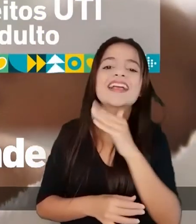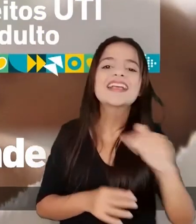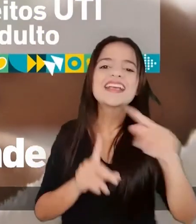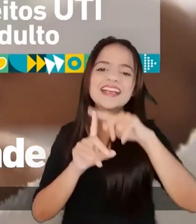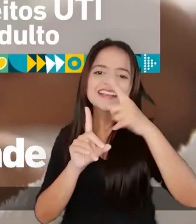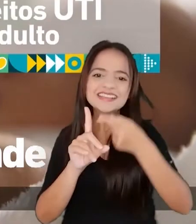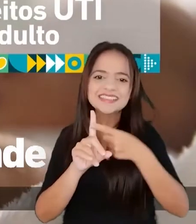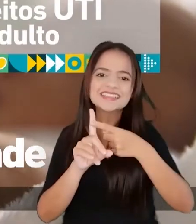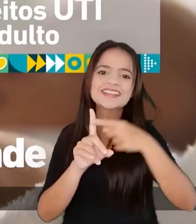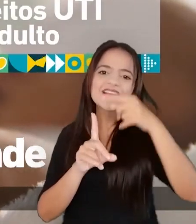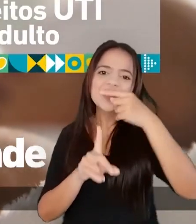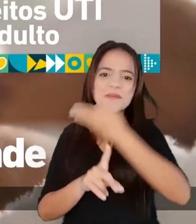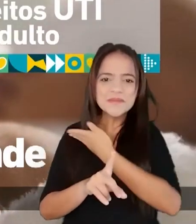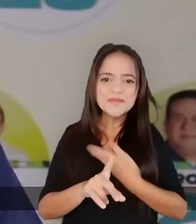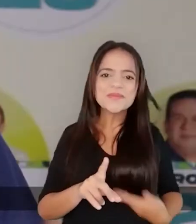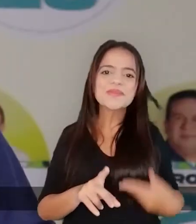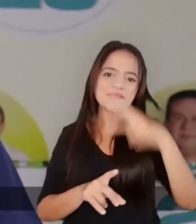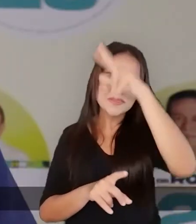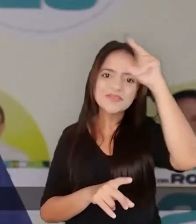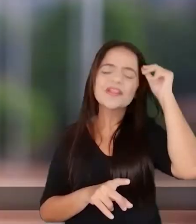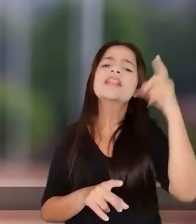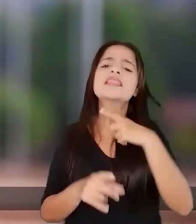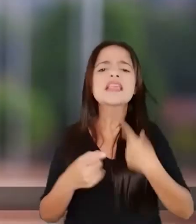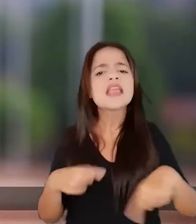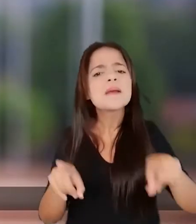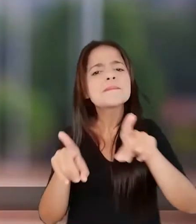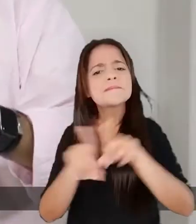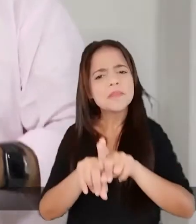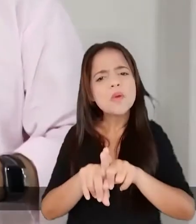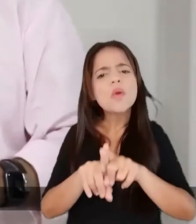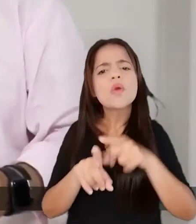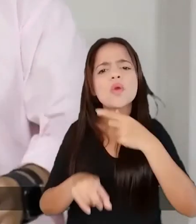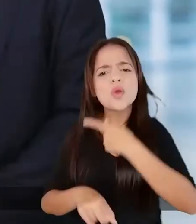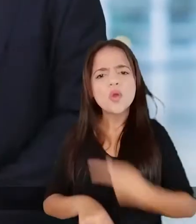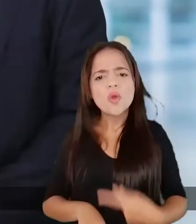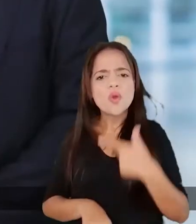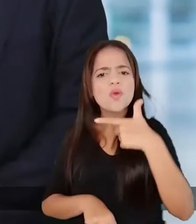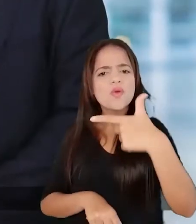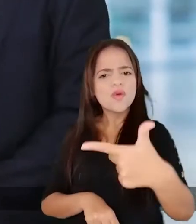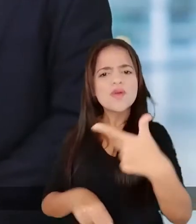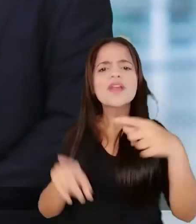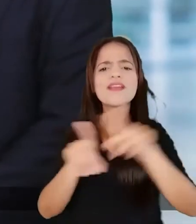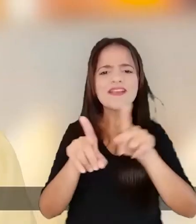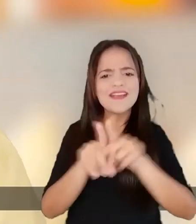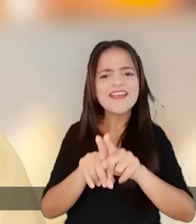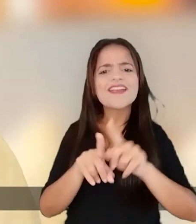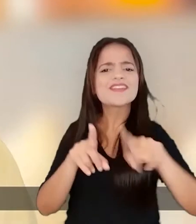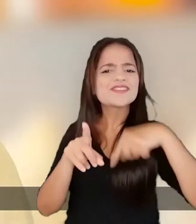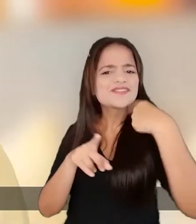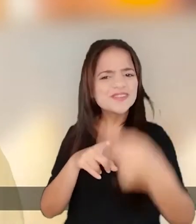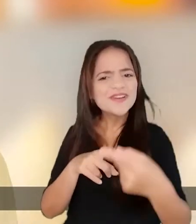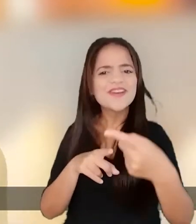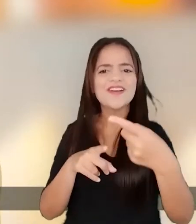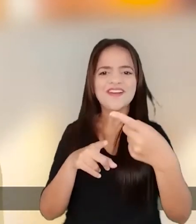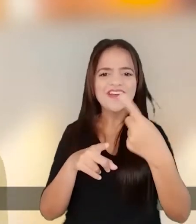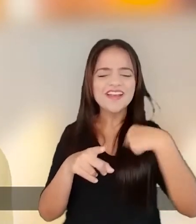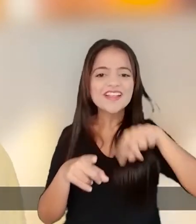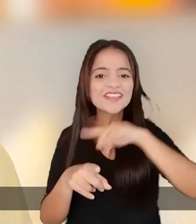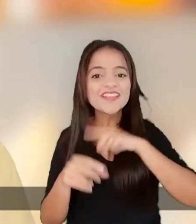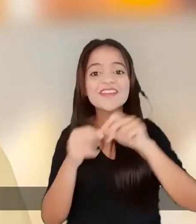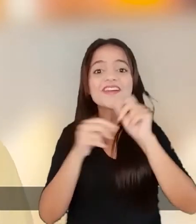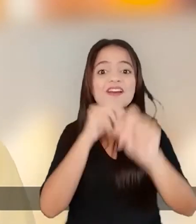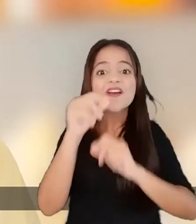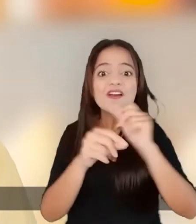e Maternidade Municipal. E tenho apoio de parlamentares e do vice-presidente Mourão para isso. Assim,